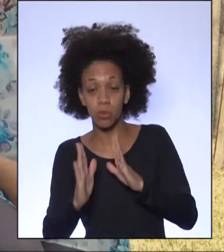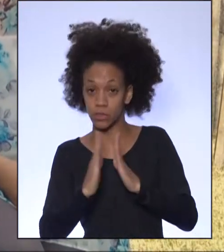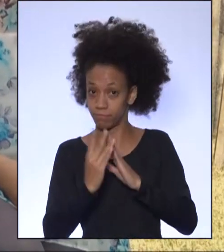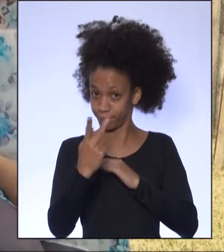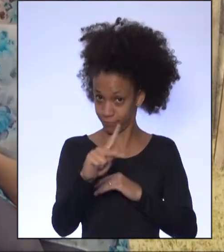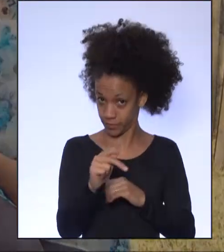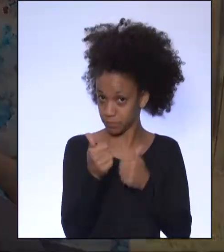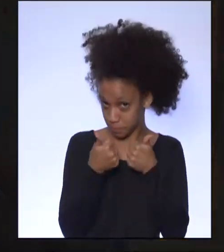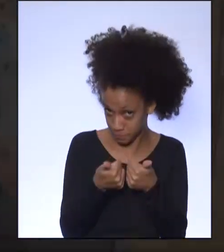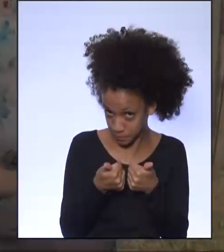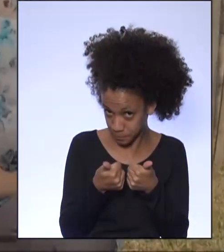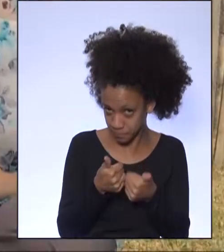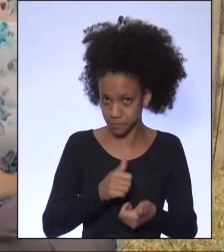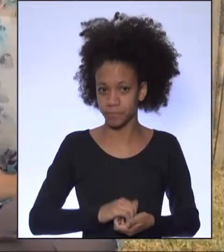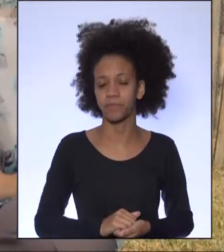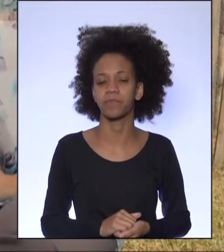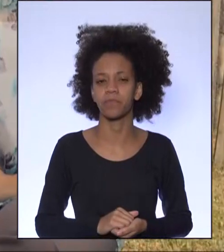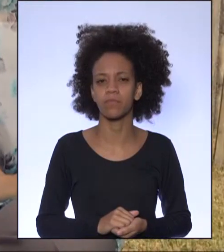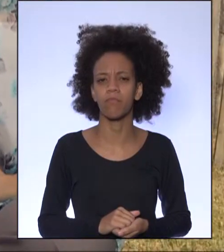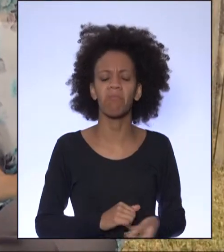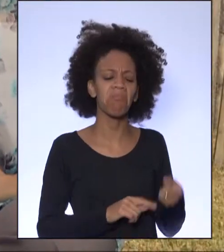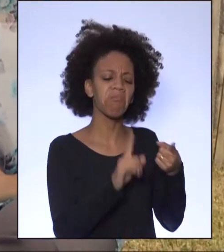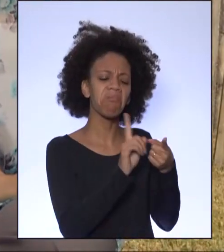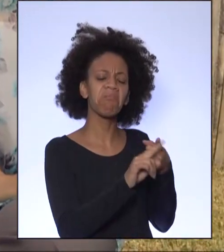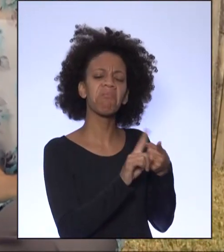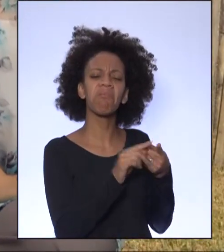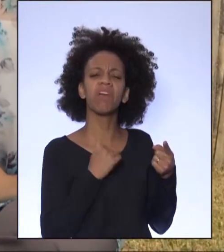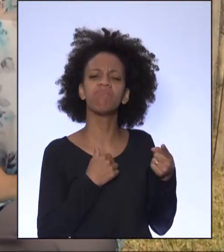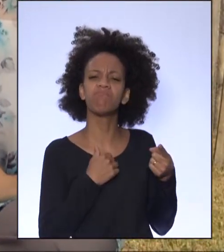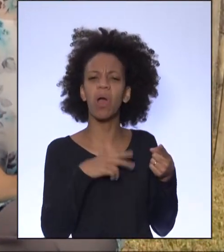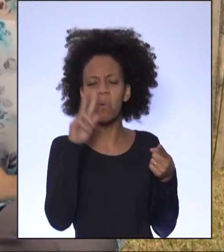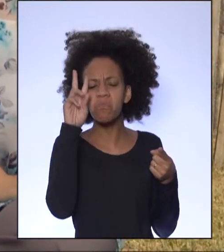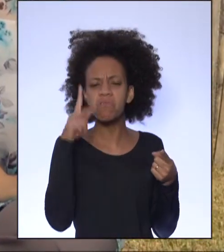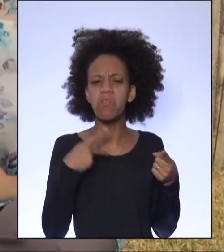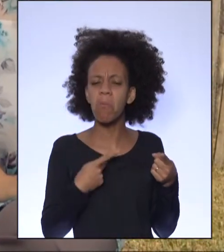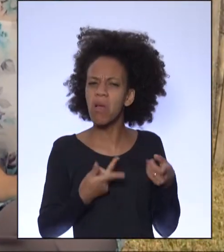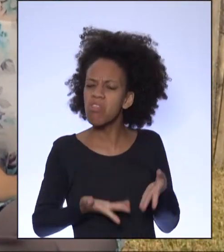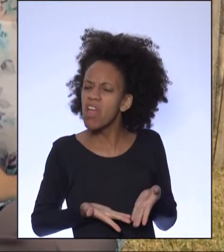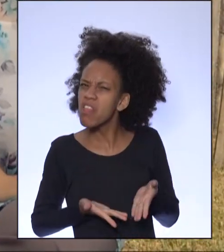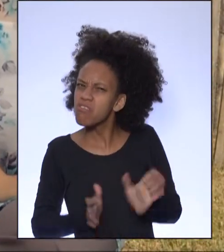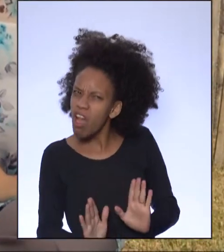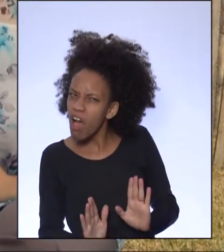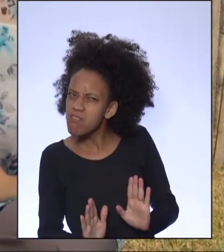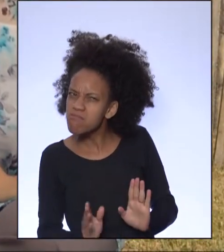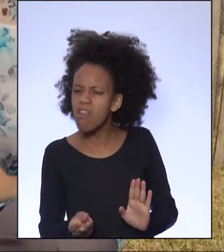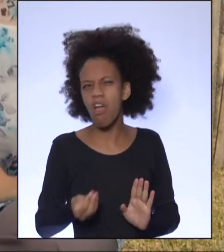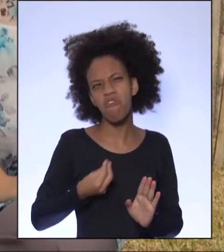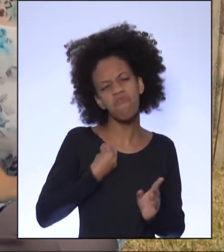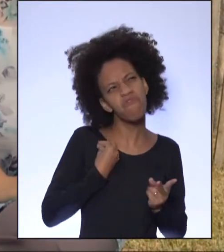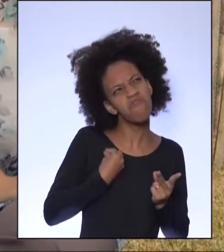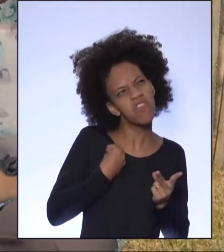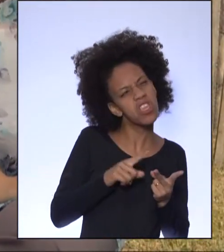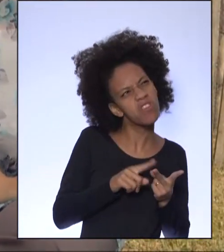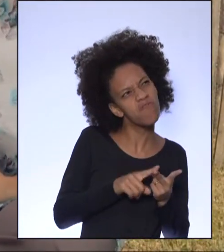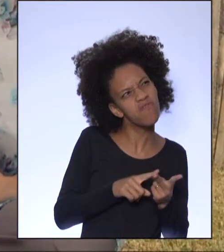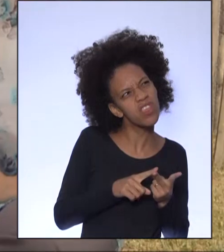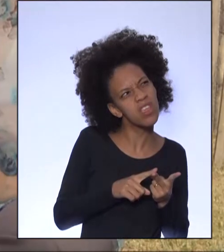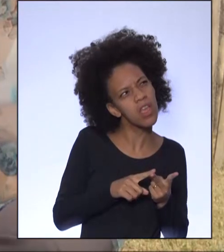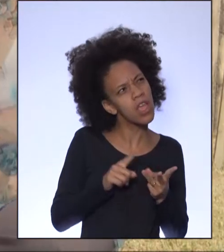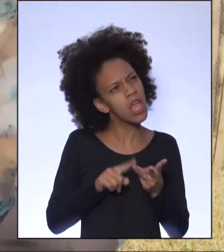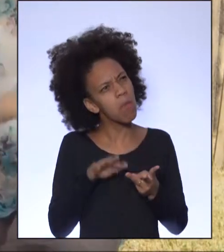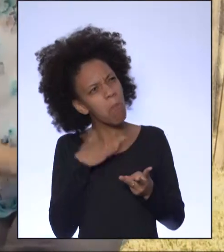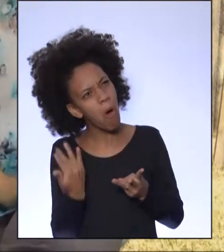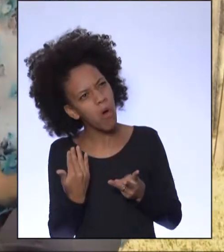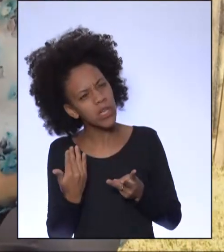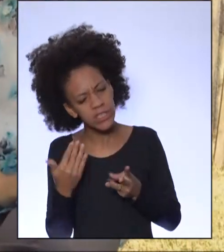Preparado? O ser humano, ele nasce, vive e morre necessariamente no mesmo lugar?